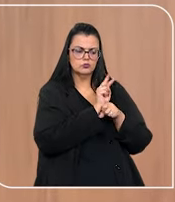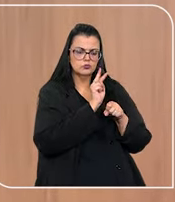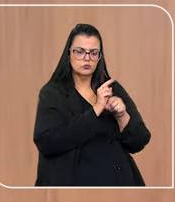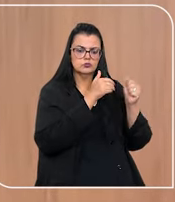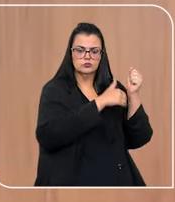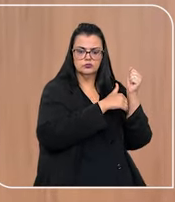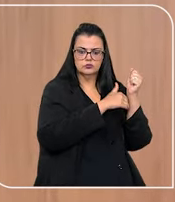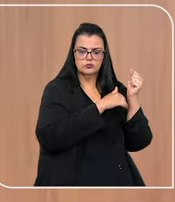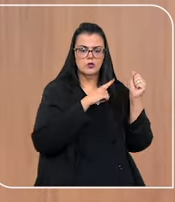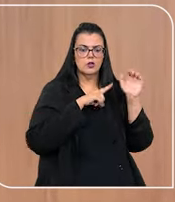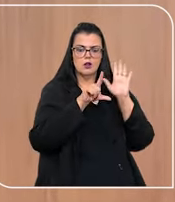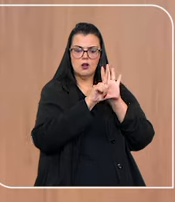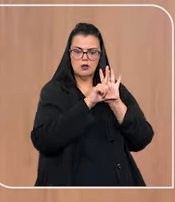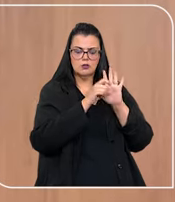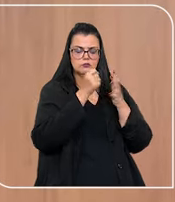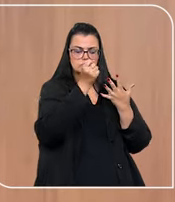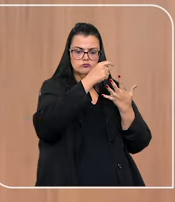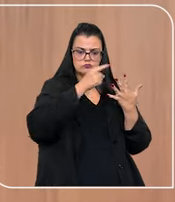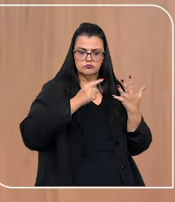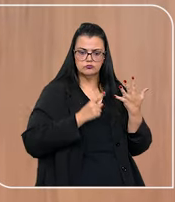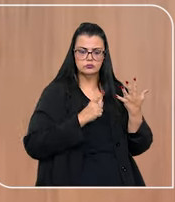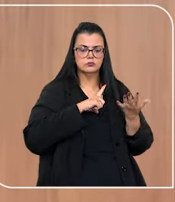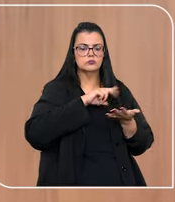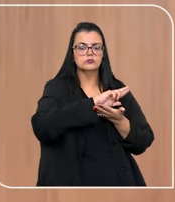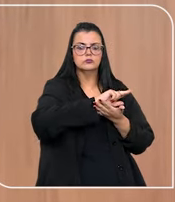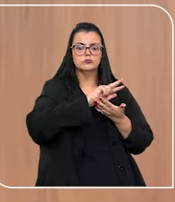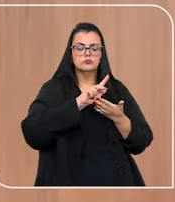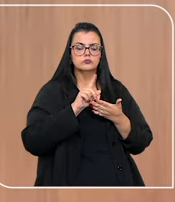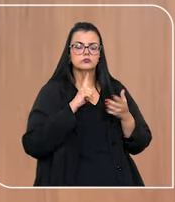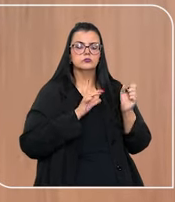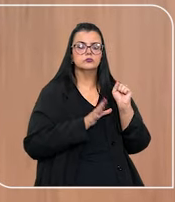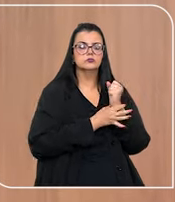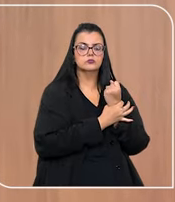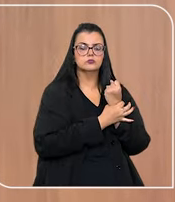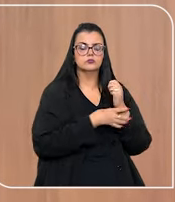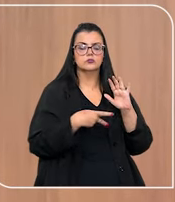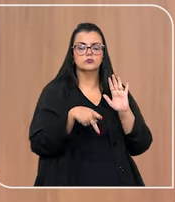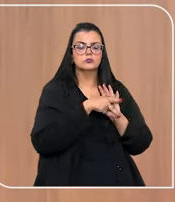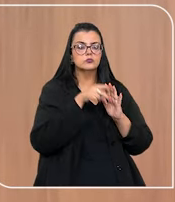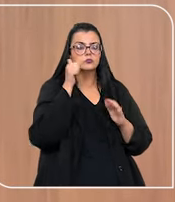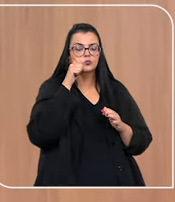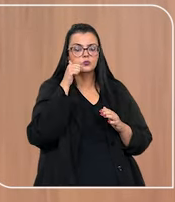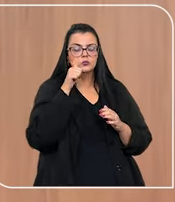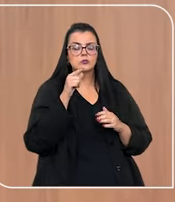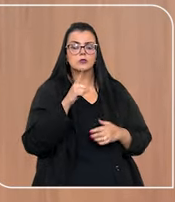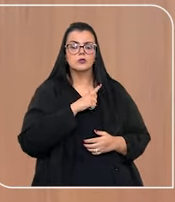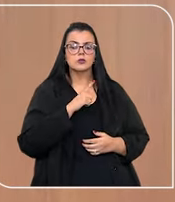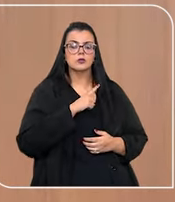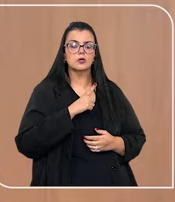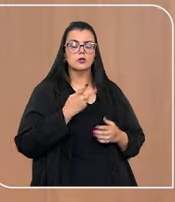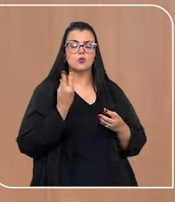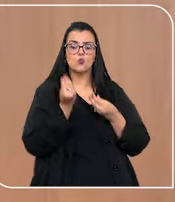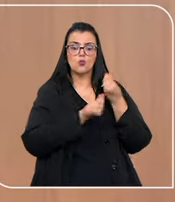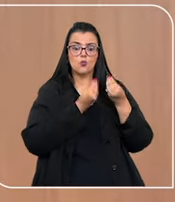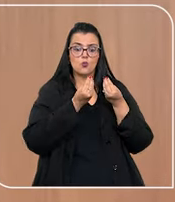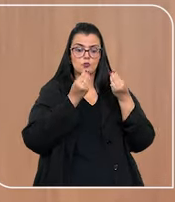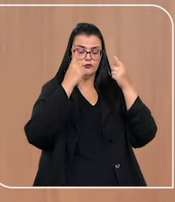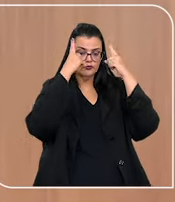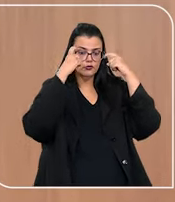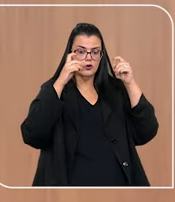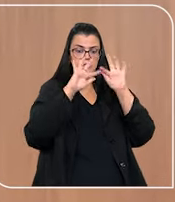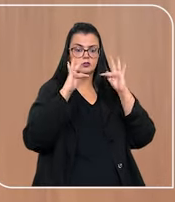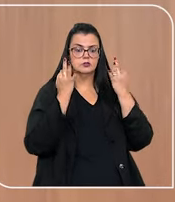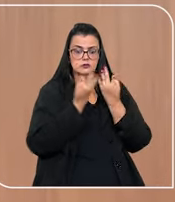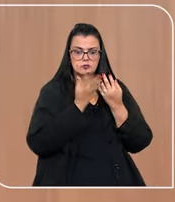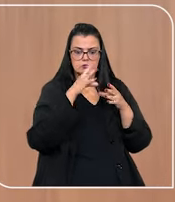sob sigilo. Então a lei traz diversos mecanismos que garantem o asseguramento da mulher que está em situação de violência